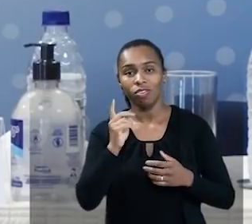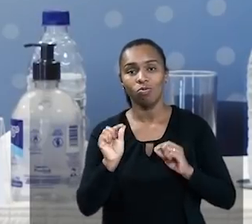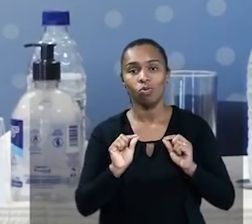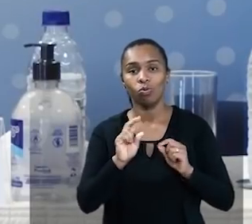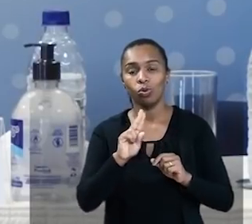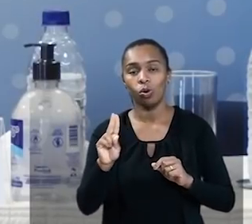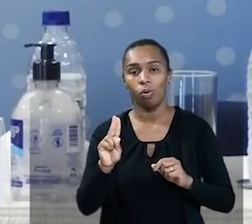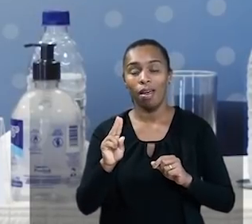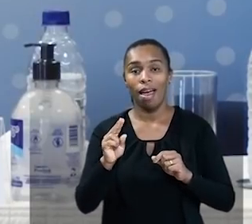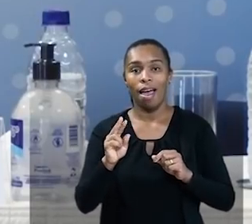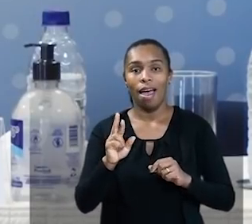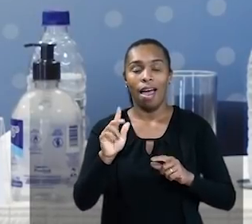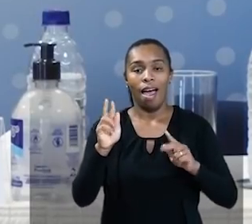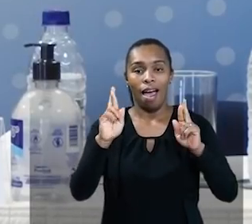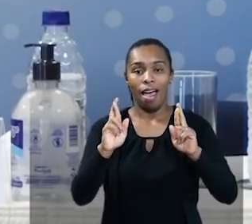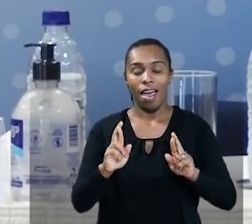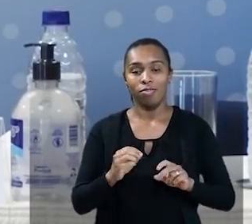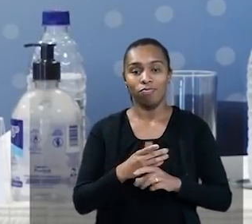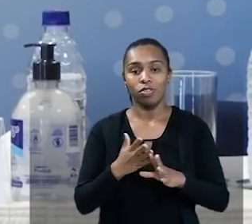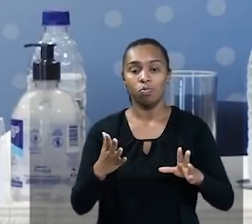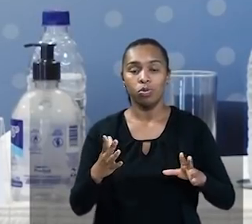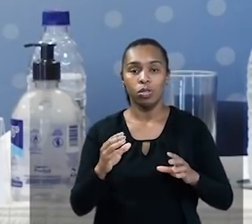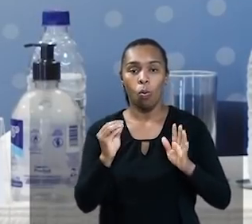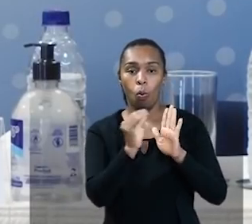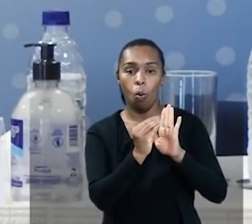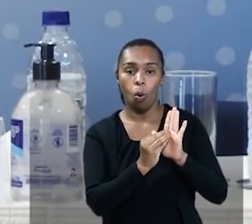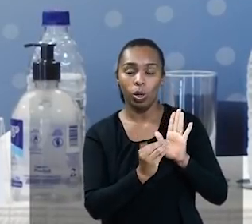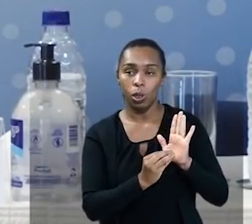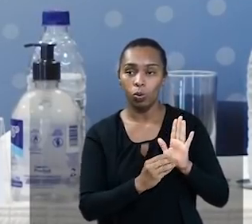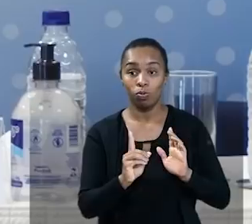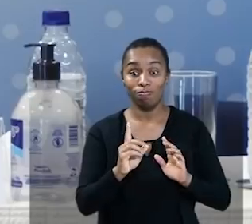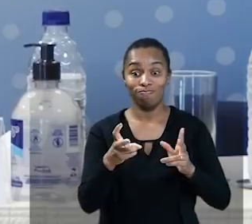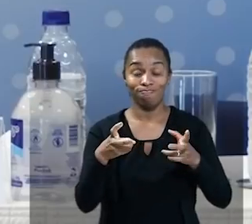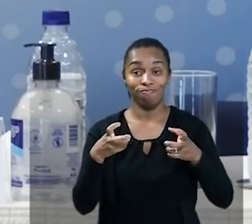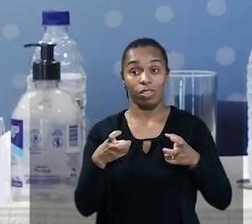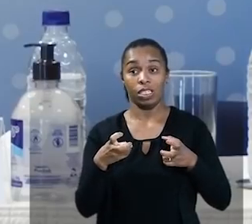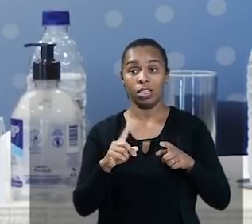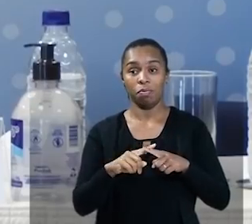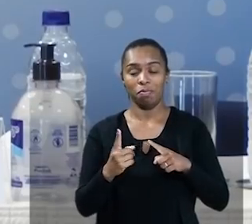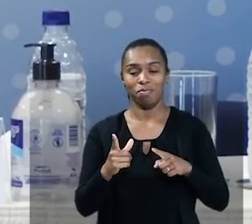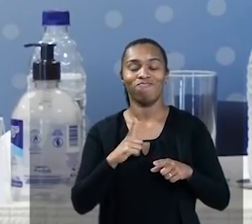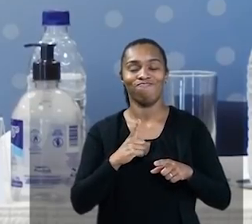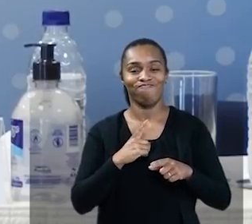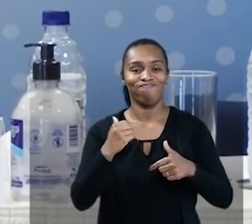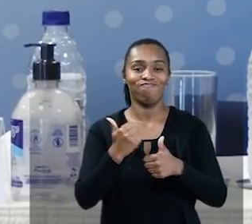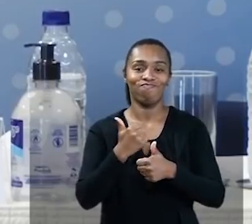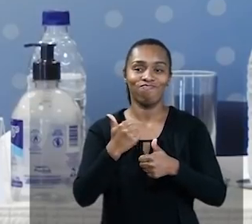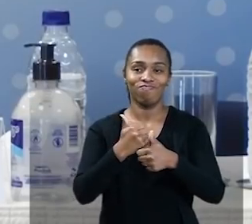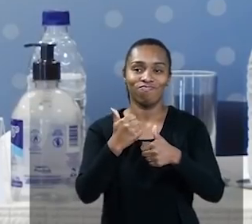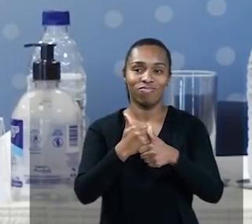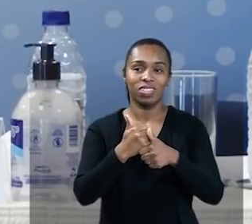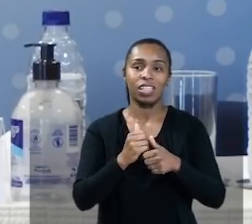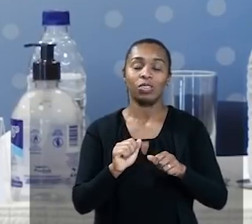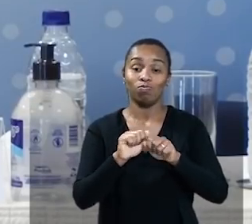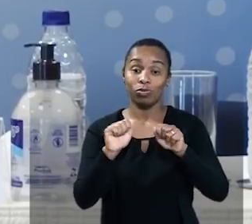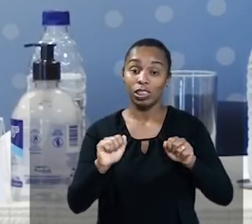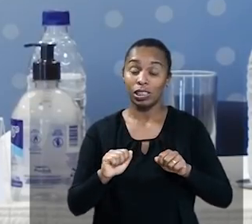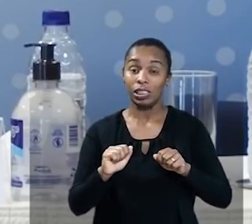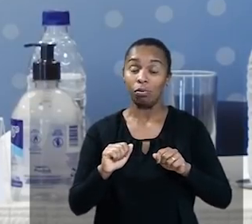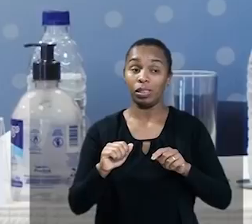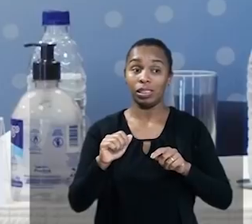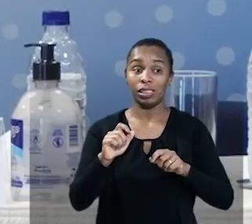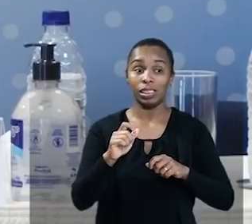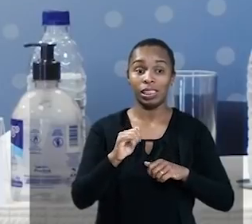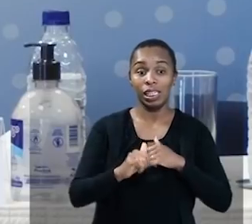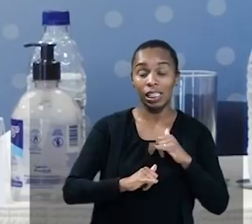redes de distribuição de conteúdo. Nós não percebemos, mas há toda uma arquitetura de sistemas na internet que nós